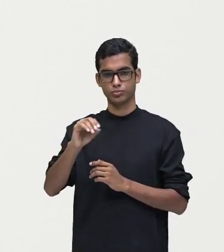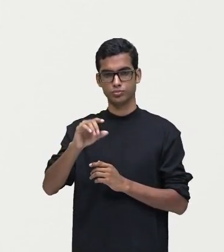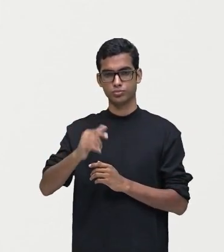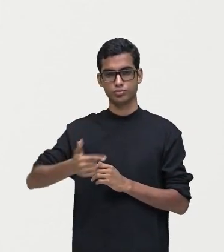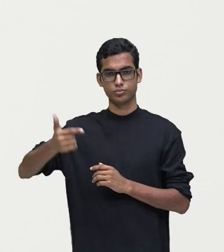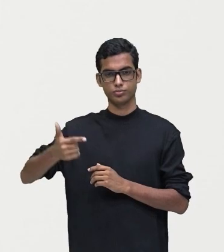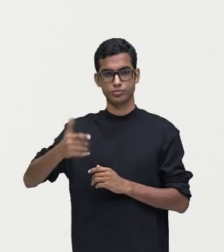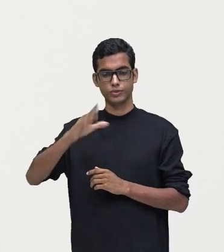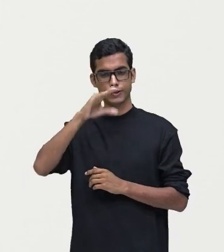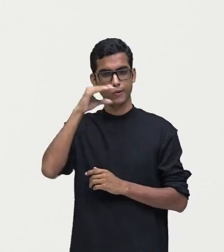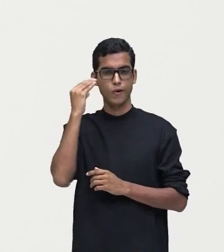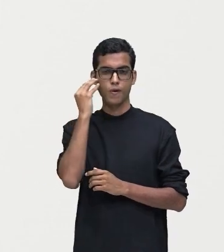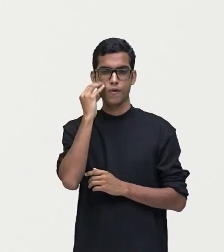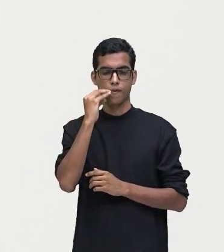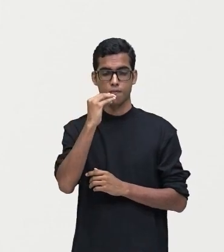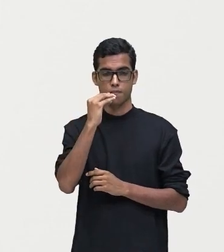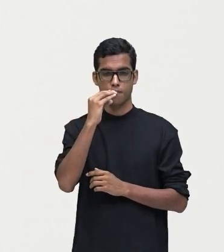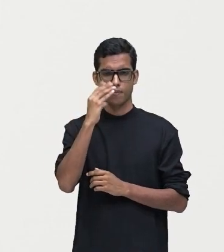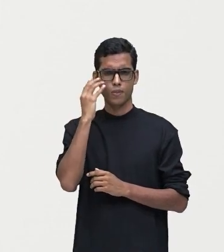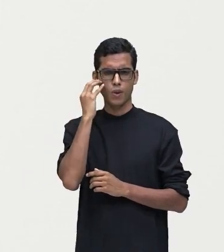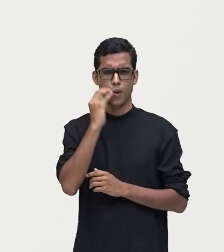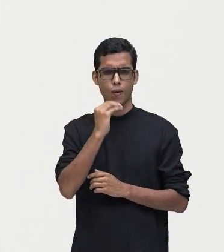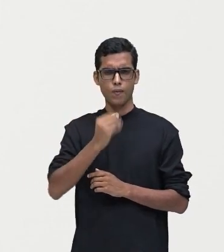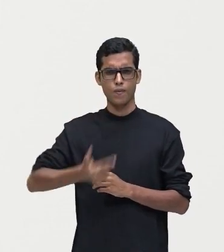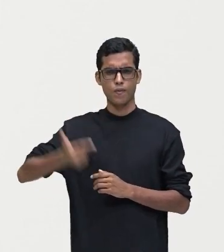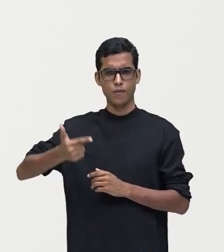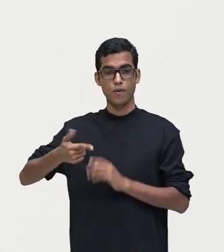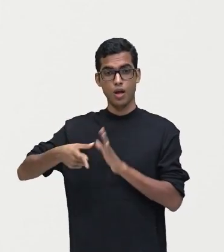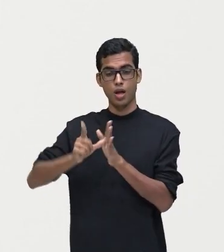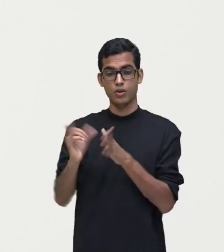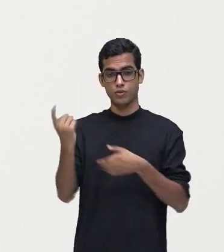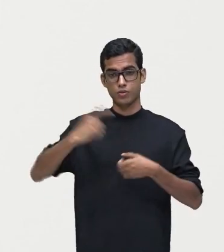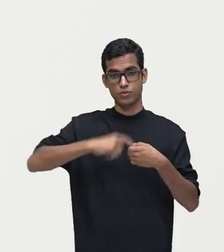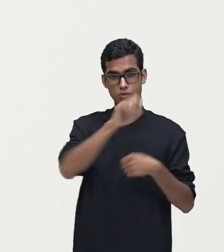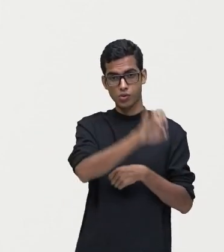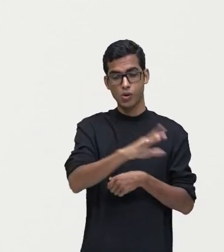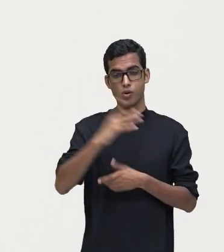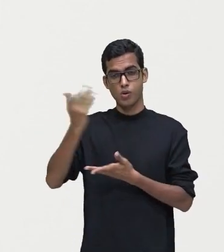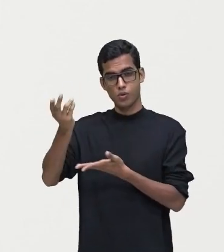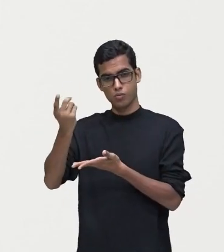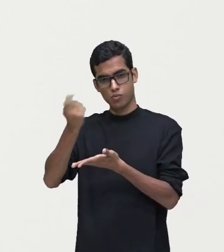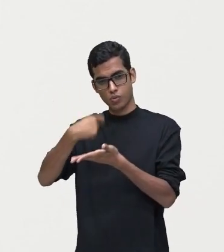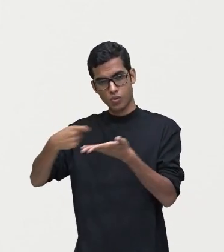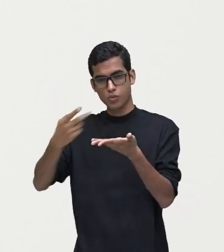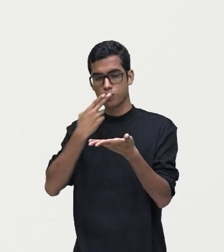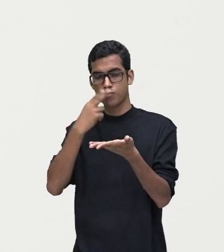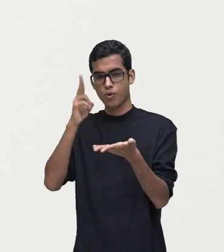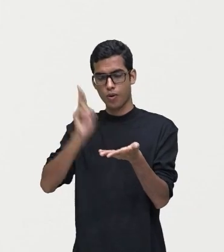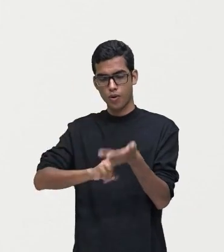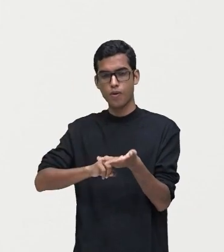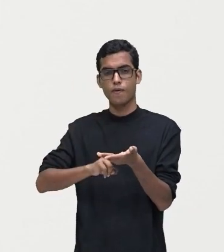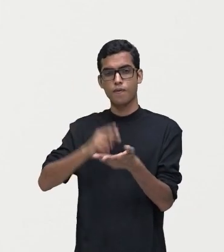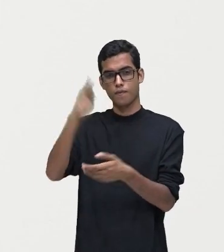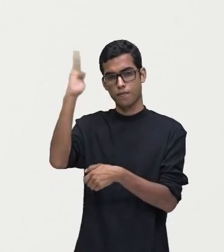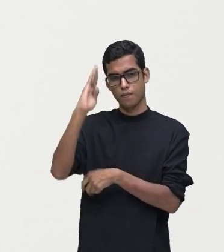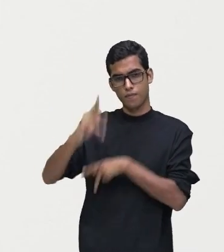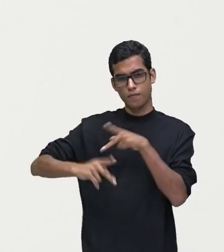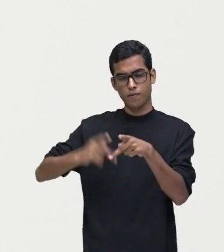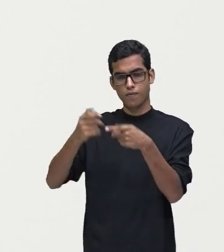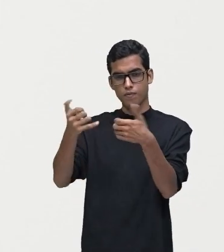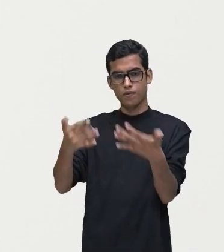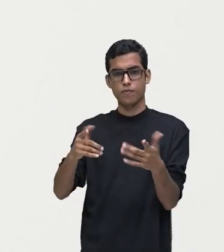de voltar à Europa, Dom Pedro II escreveu uma carta aos brasileiros, na qual ele